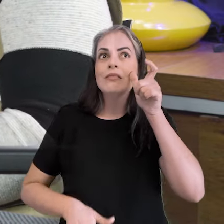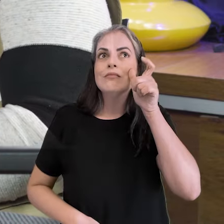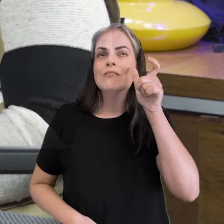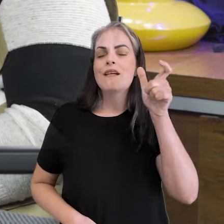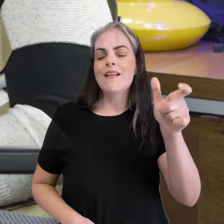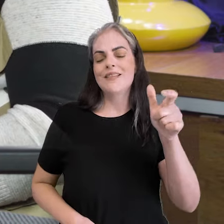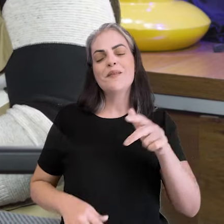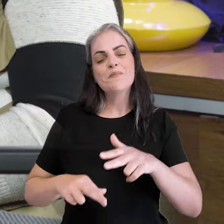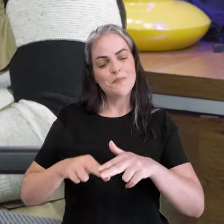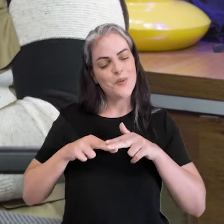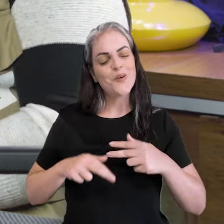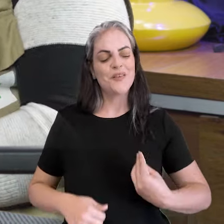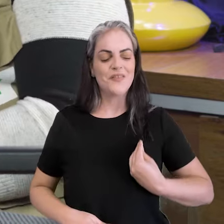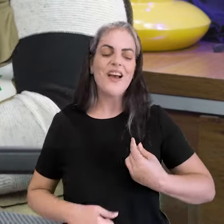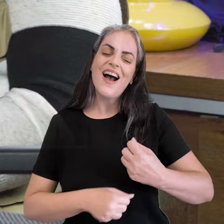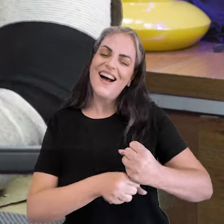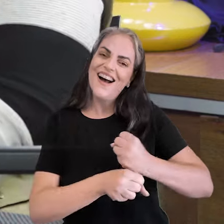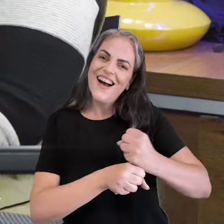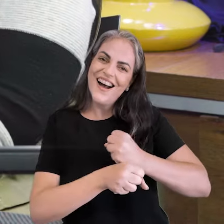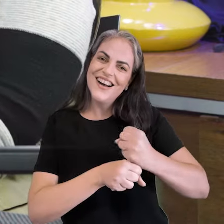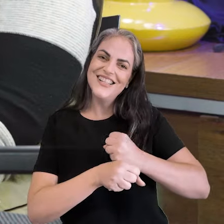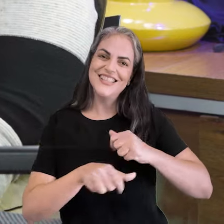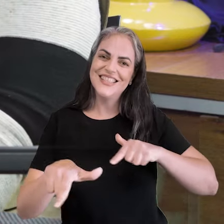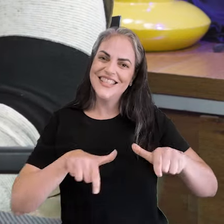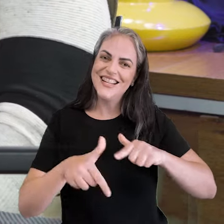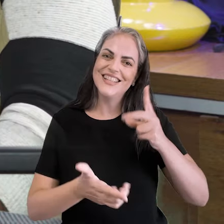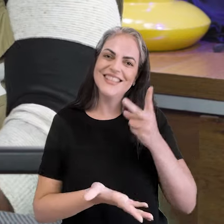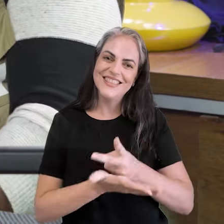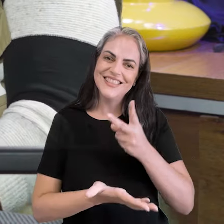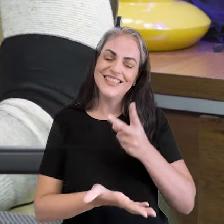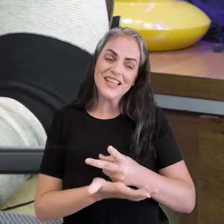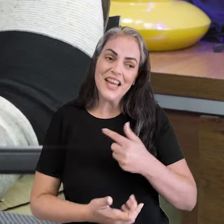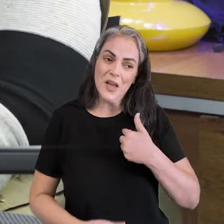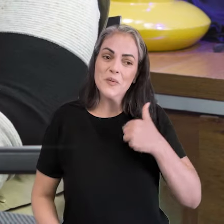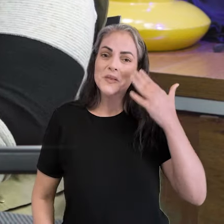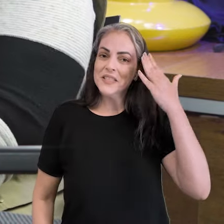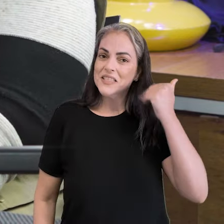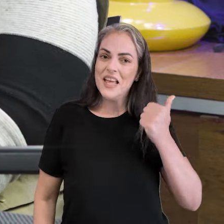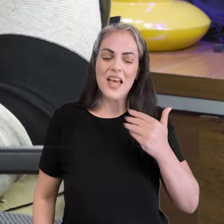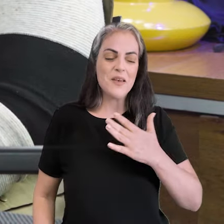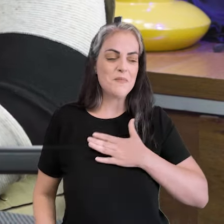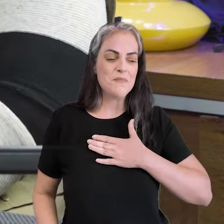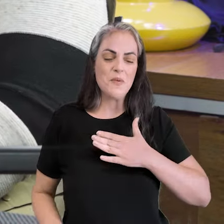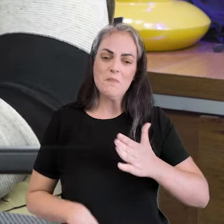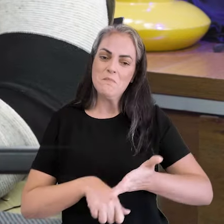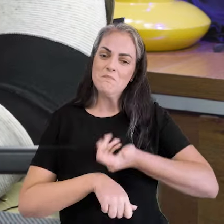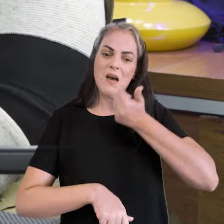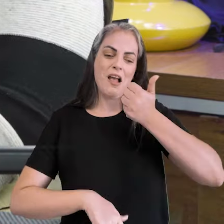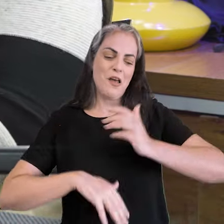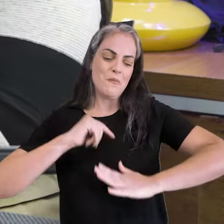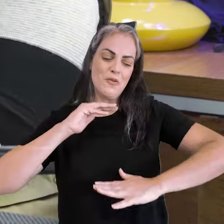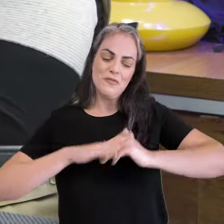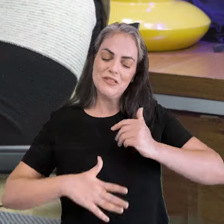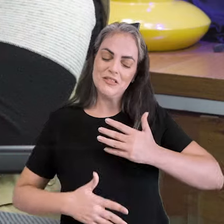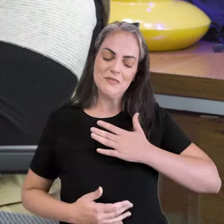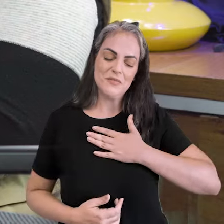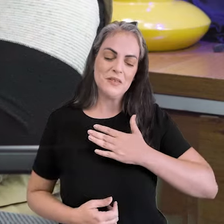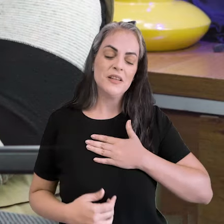Não é à toa que eu já estou aqui há anos. É o que eu sei fazer, que eu sei melhor fazer. E